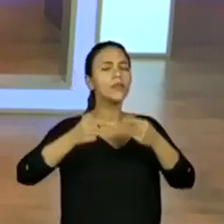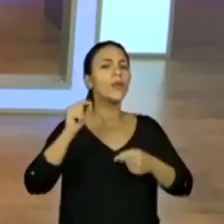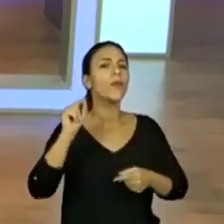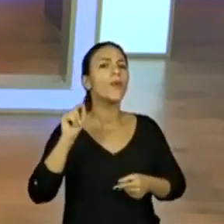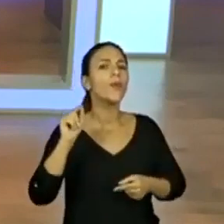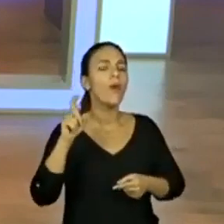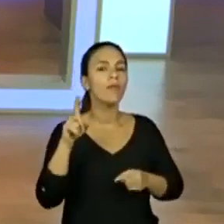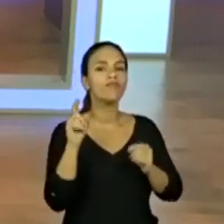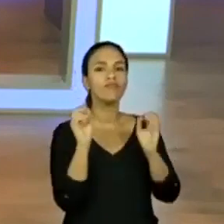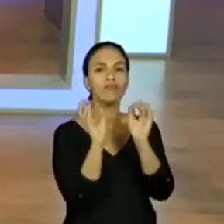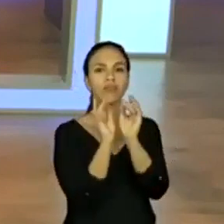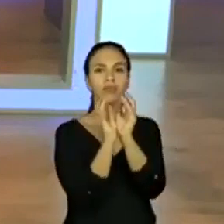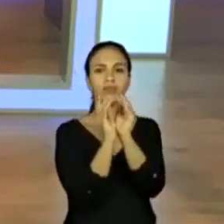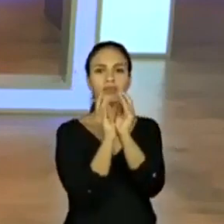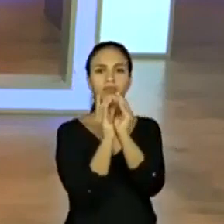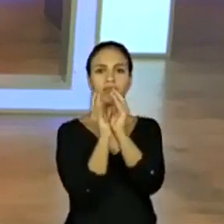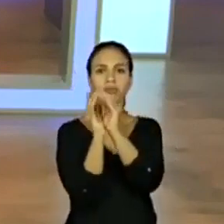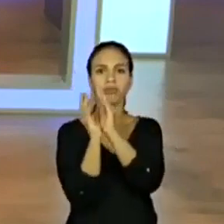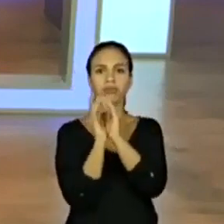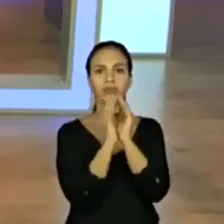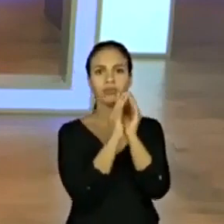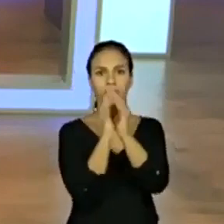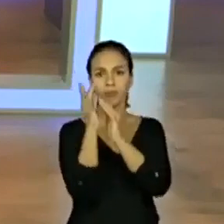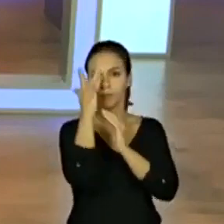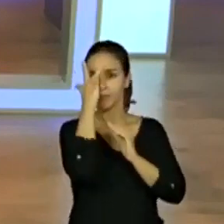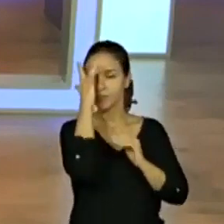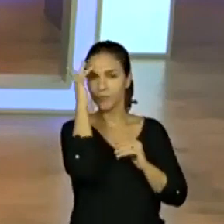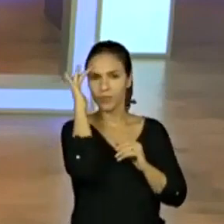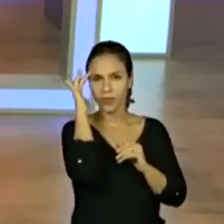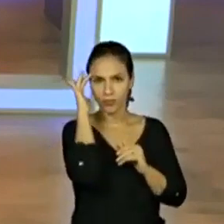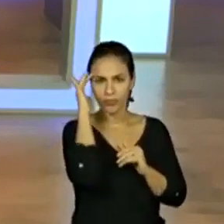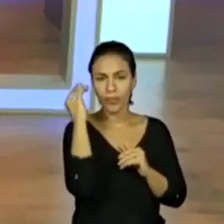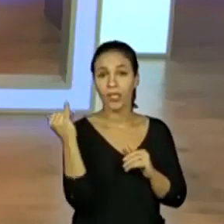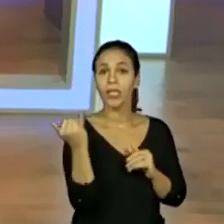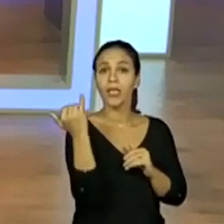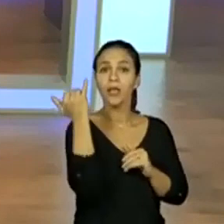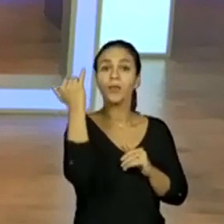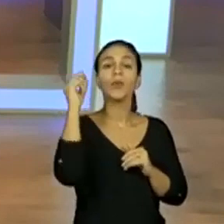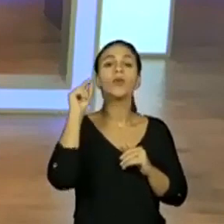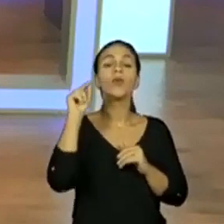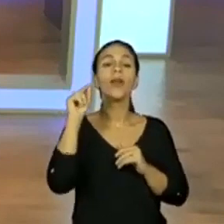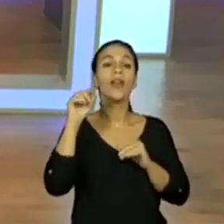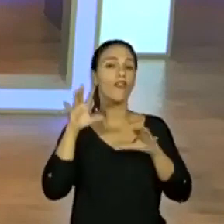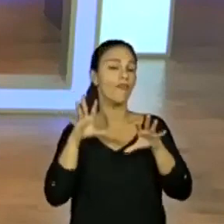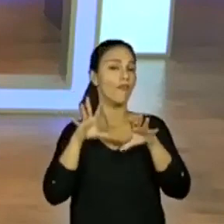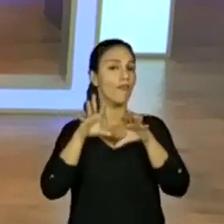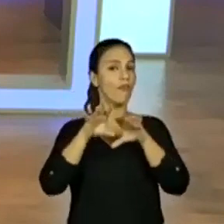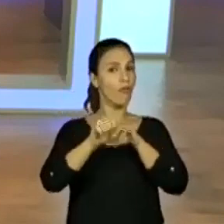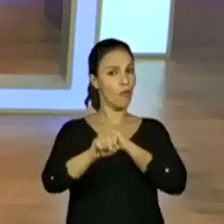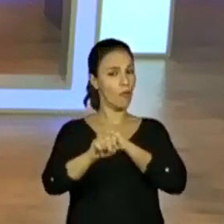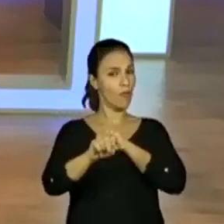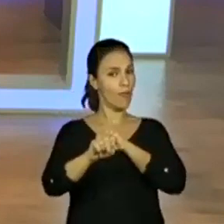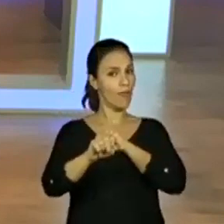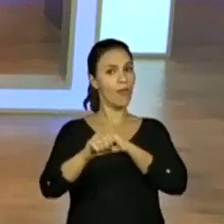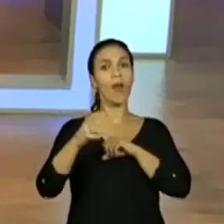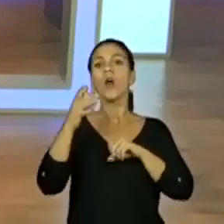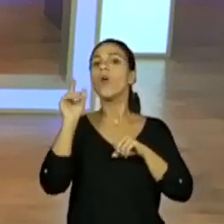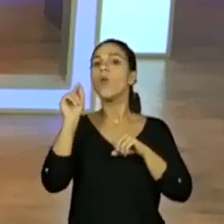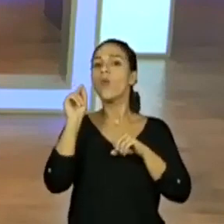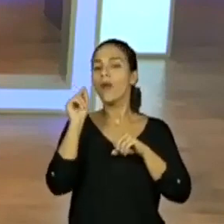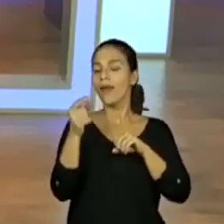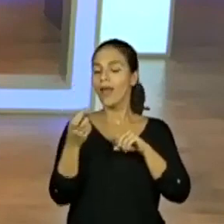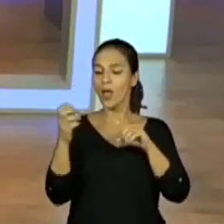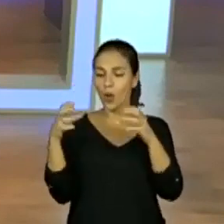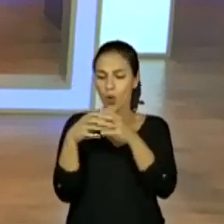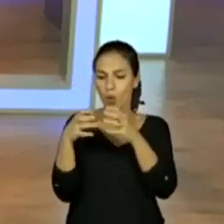população, uma população importante no contexto da formação étnica do Brasil. Vocês se lembram? Para